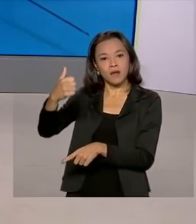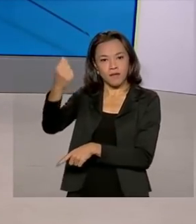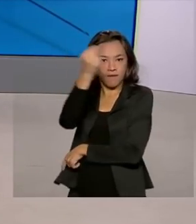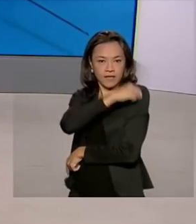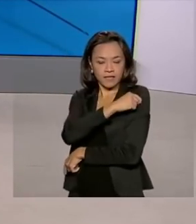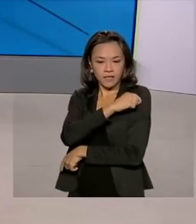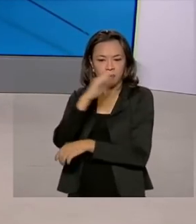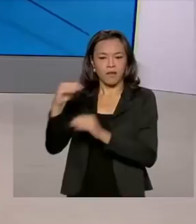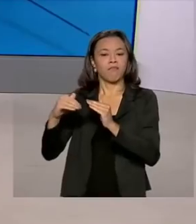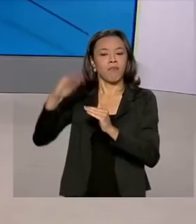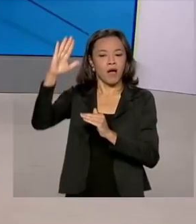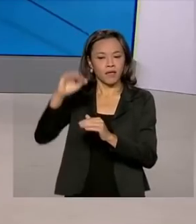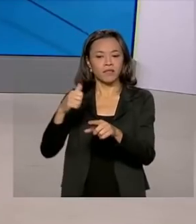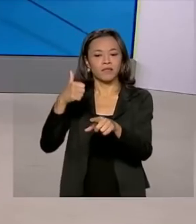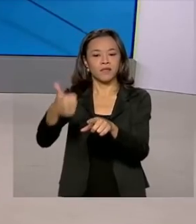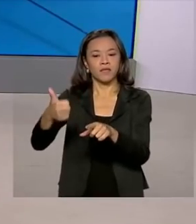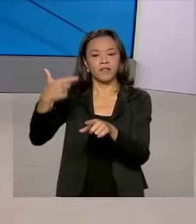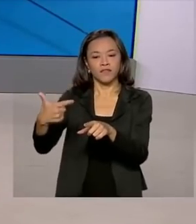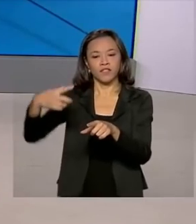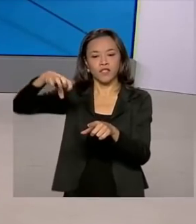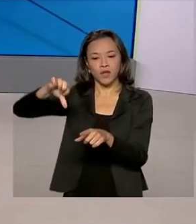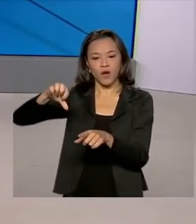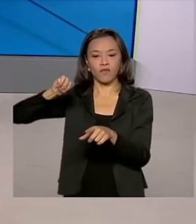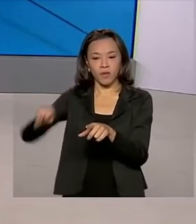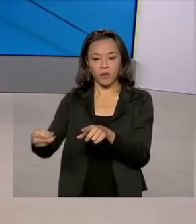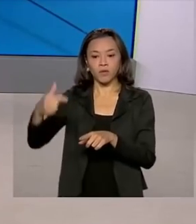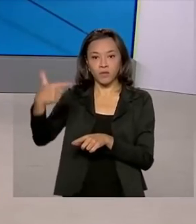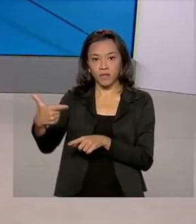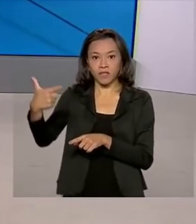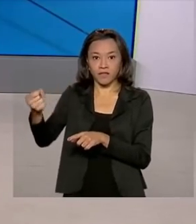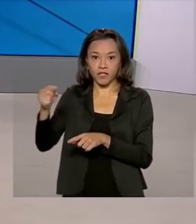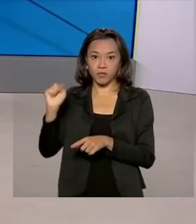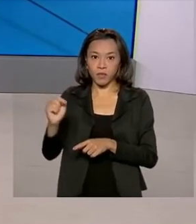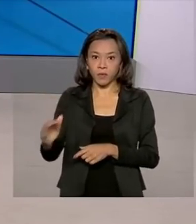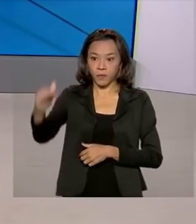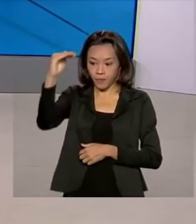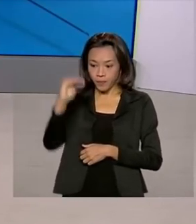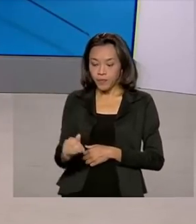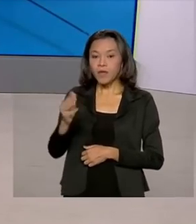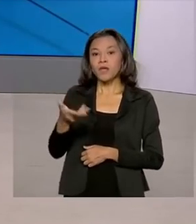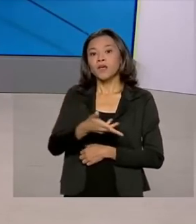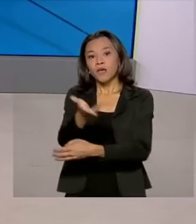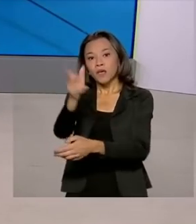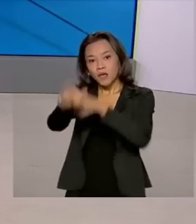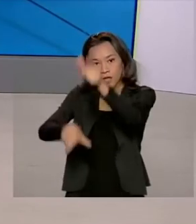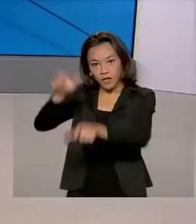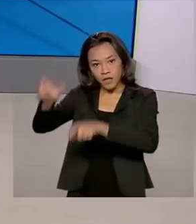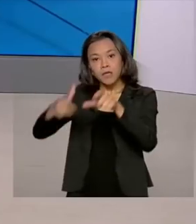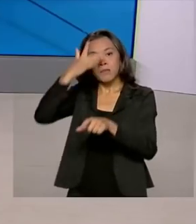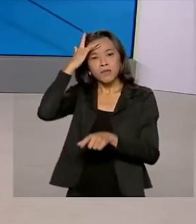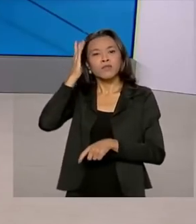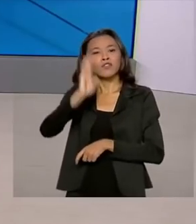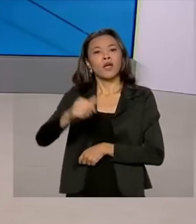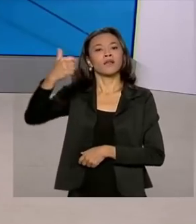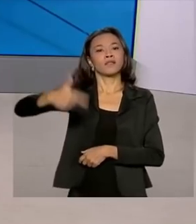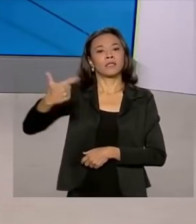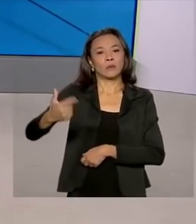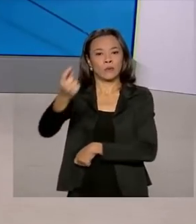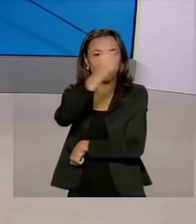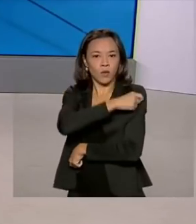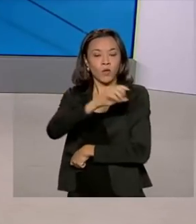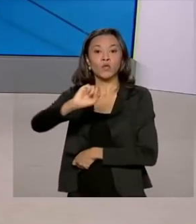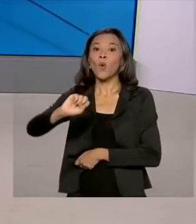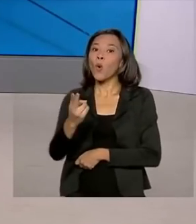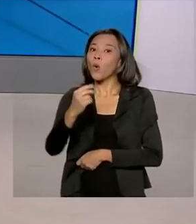ultrapassa 129 milhões, 220 mil. E o número de brasileiros que tomaram aí a segunda dose ou